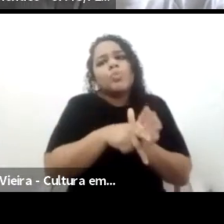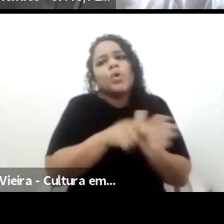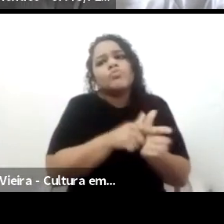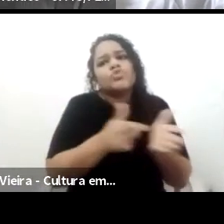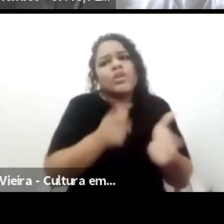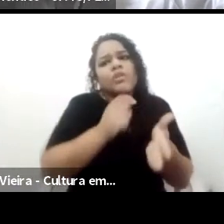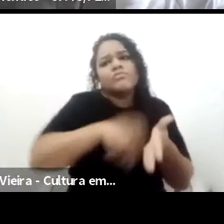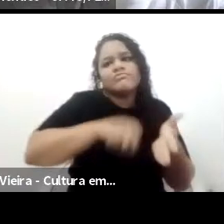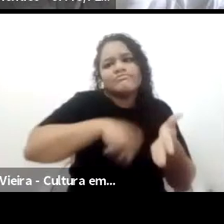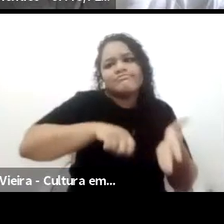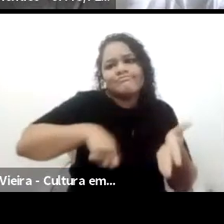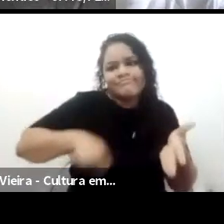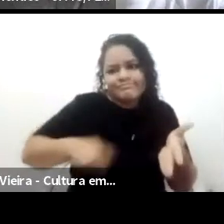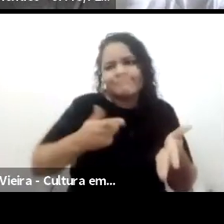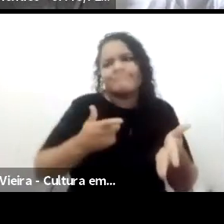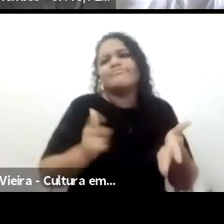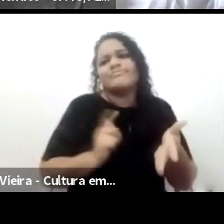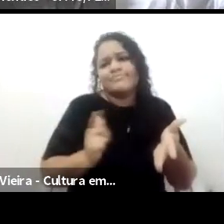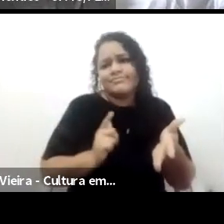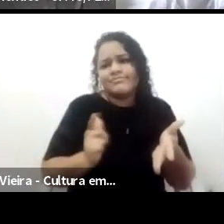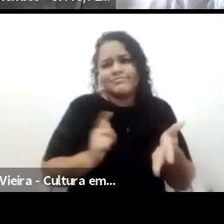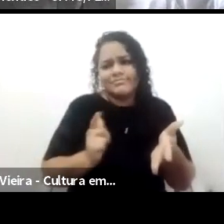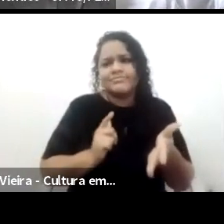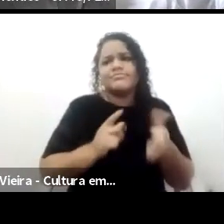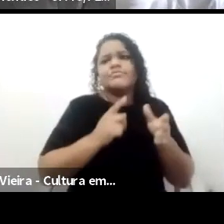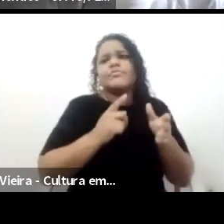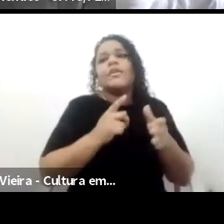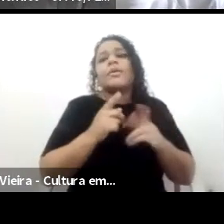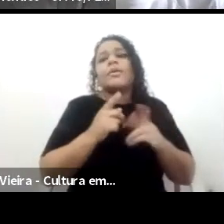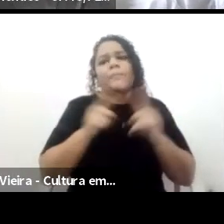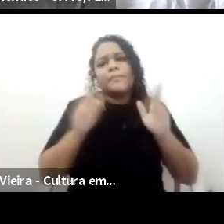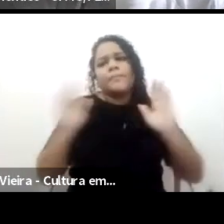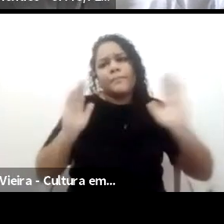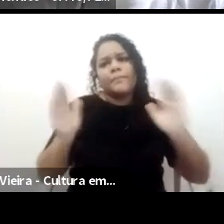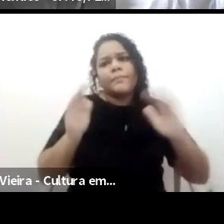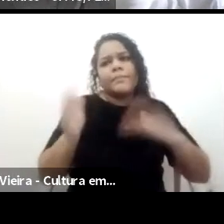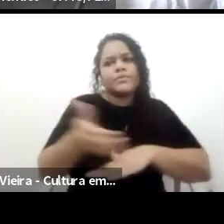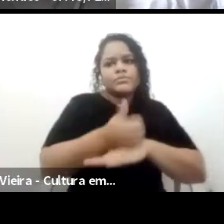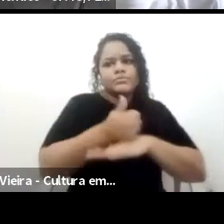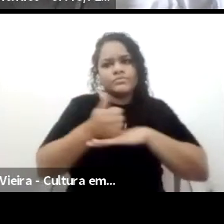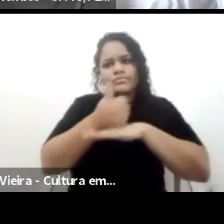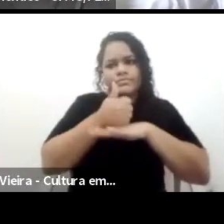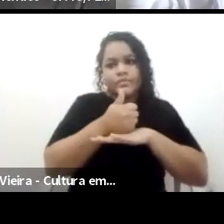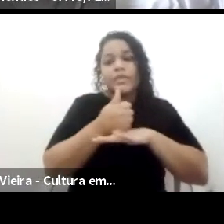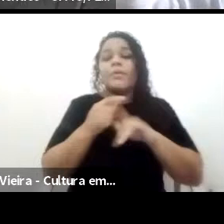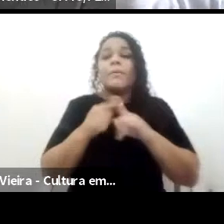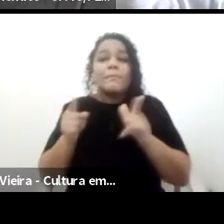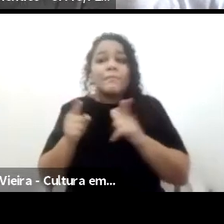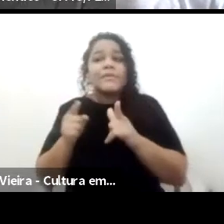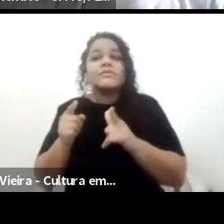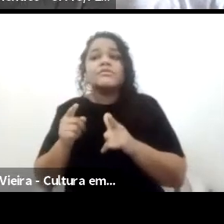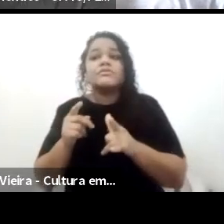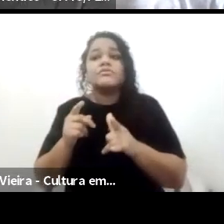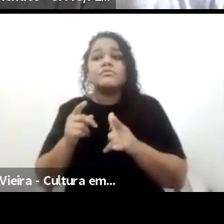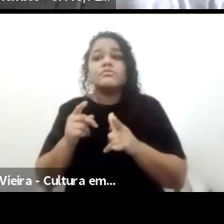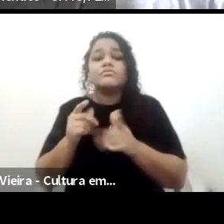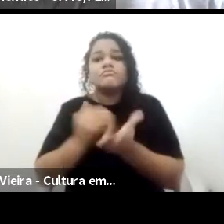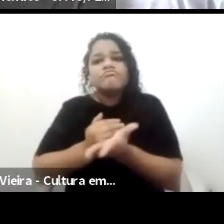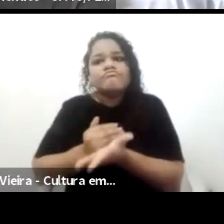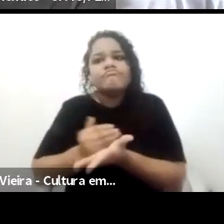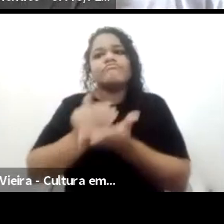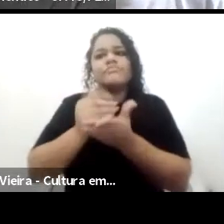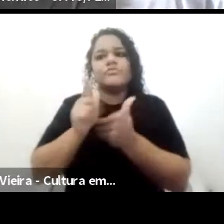manuscritos, isso tudo a gente sabe que existia no período colonial. Mas, o início de jornais impressos e aí da